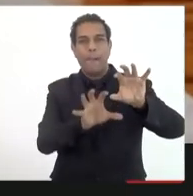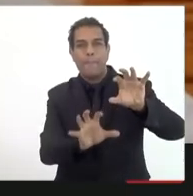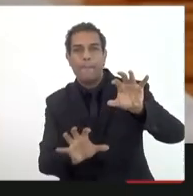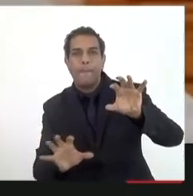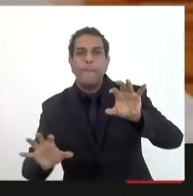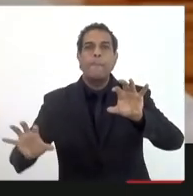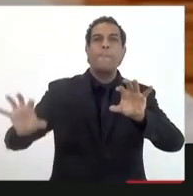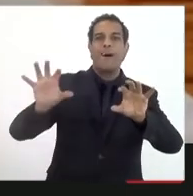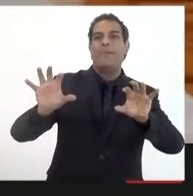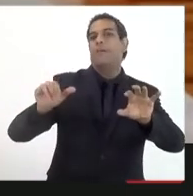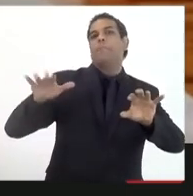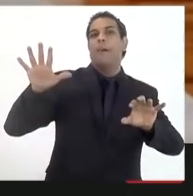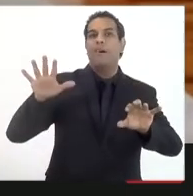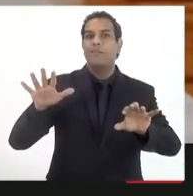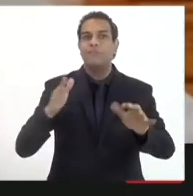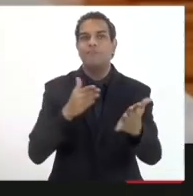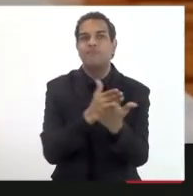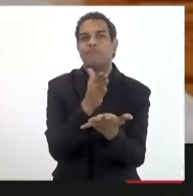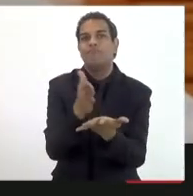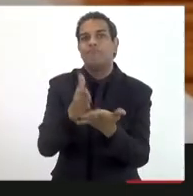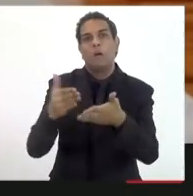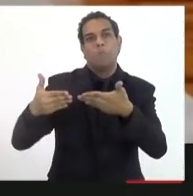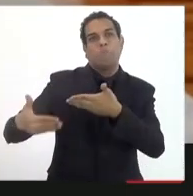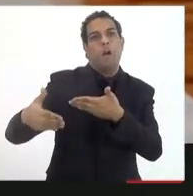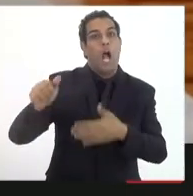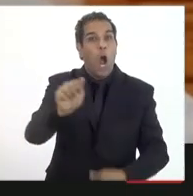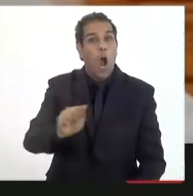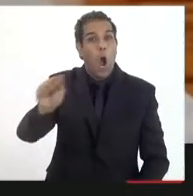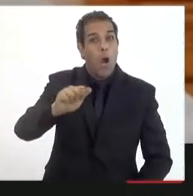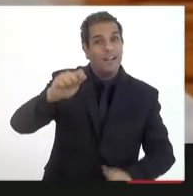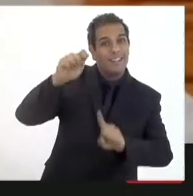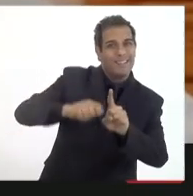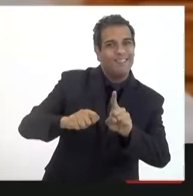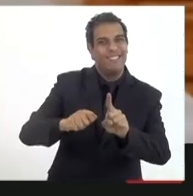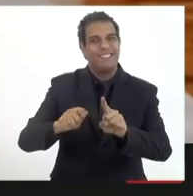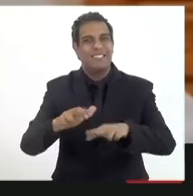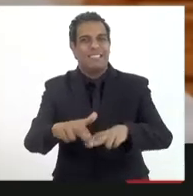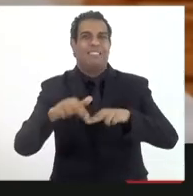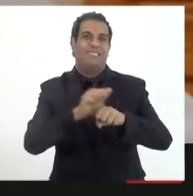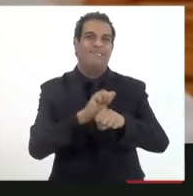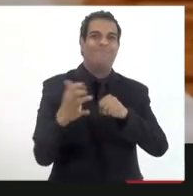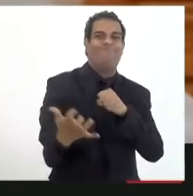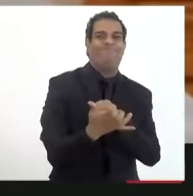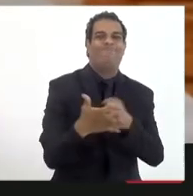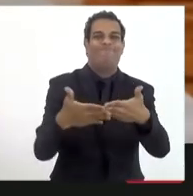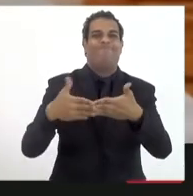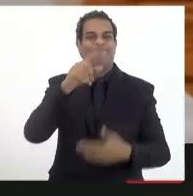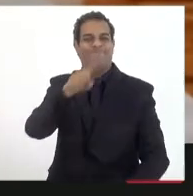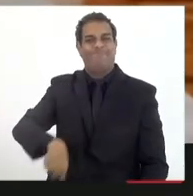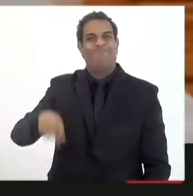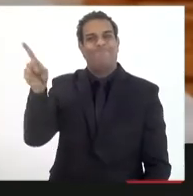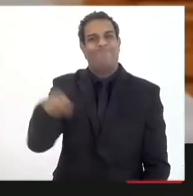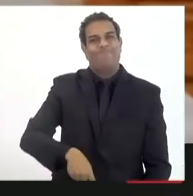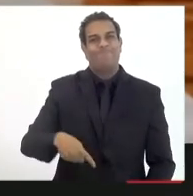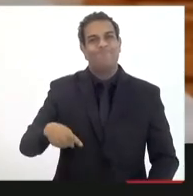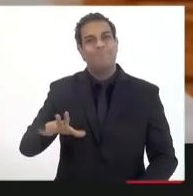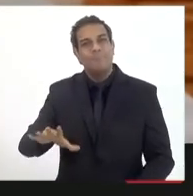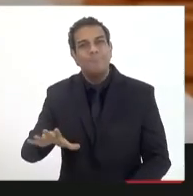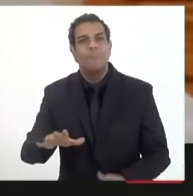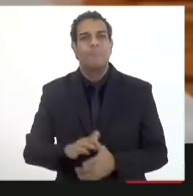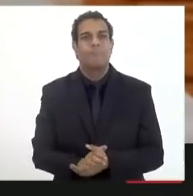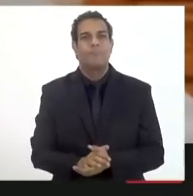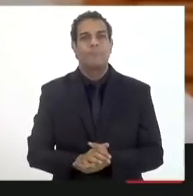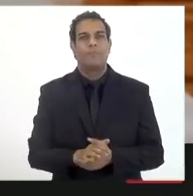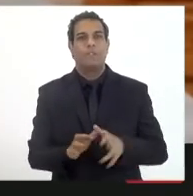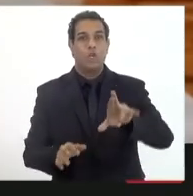Nós pensamos, inclusive, em andar já em agosto, mas por conta da pandemia nós achamos melhor suspender em agosto, mas a ideia é pegar as